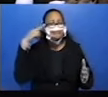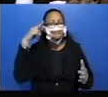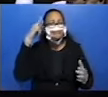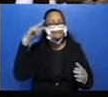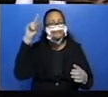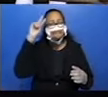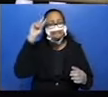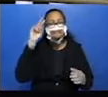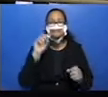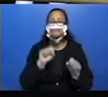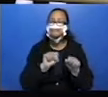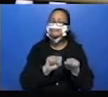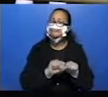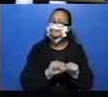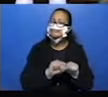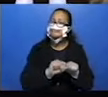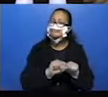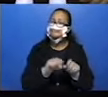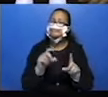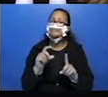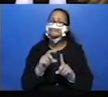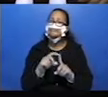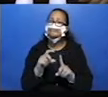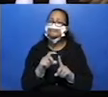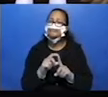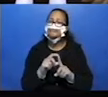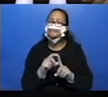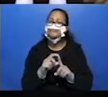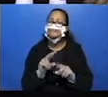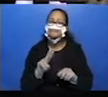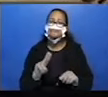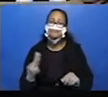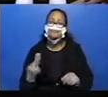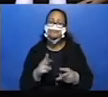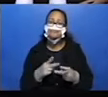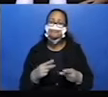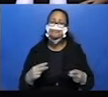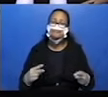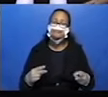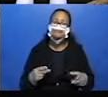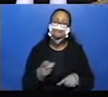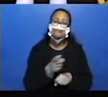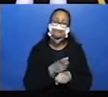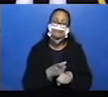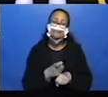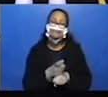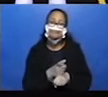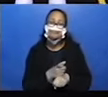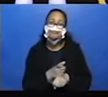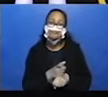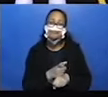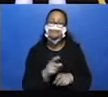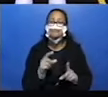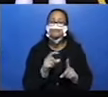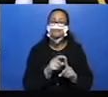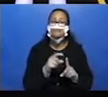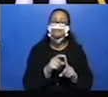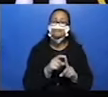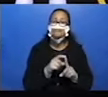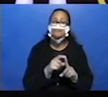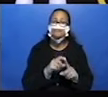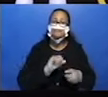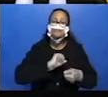Substantivos, que são aquelas palavras que dão nome às coisas. Os adjetivos são palavras que dão